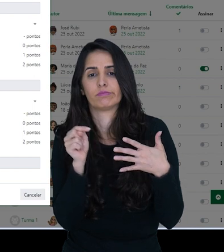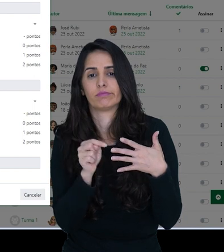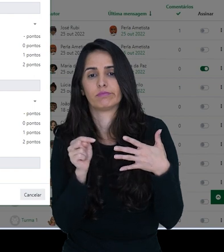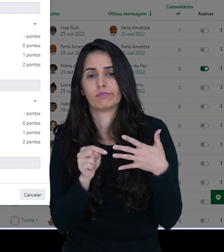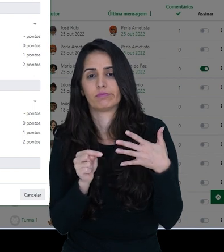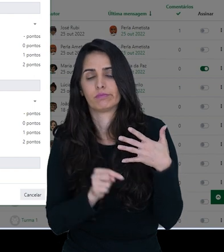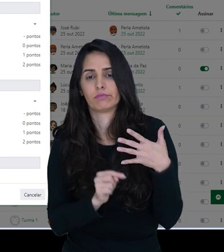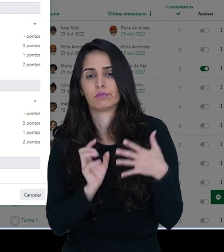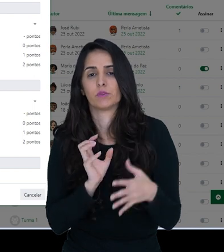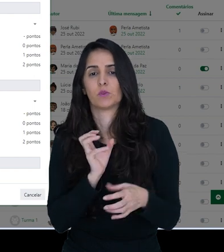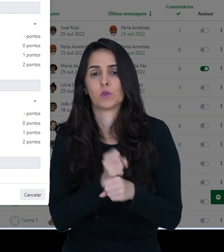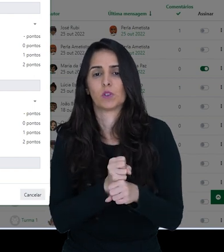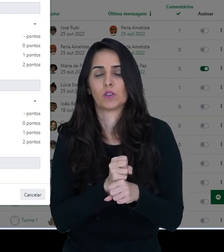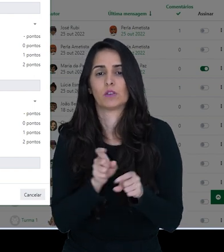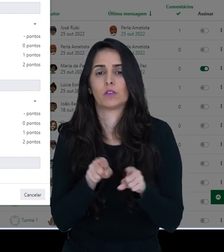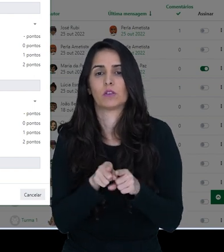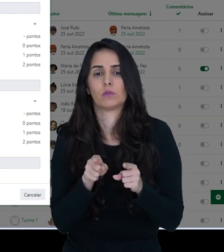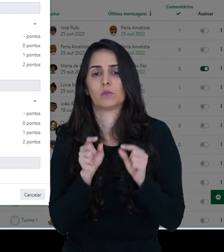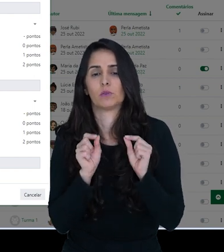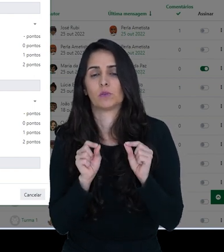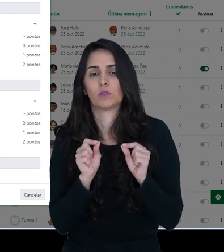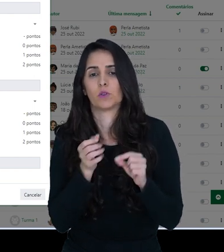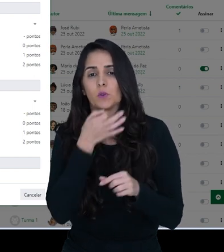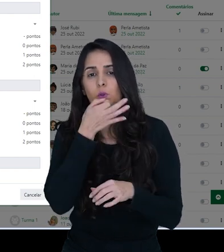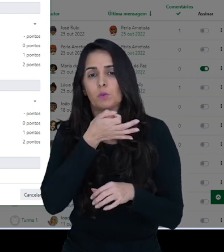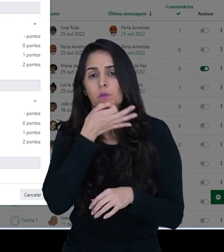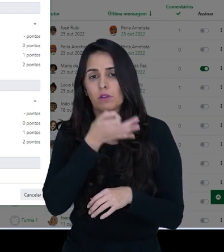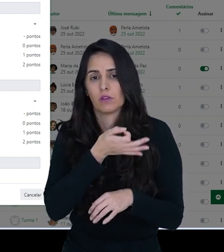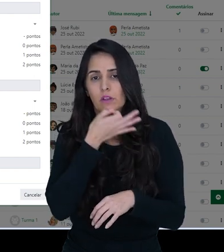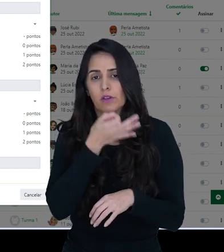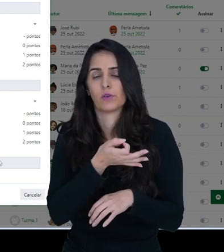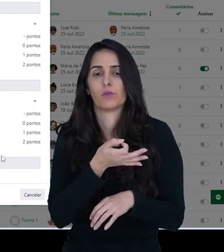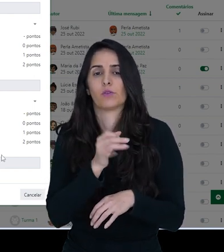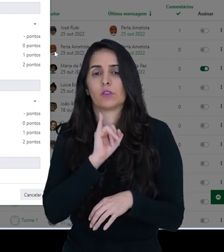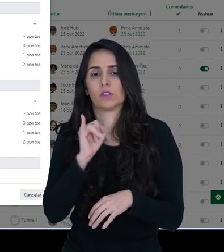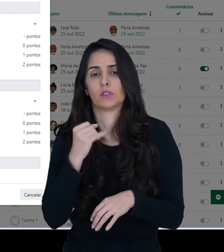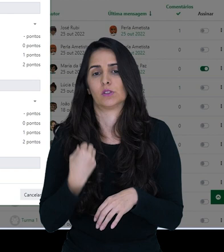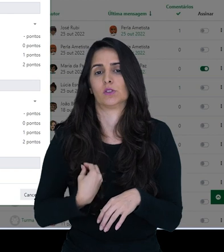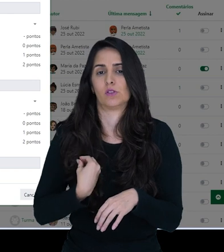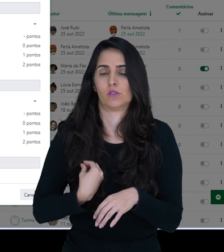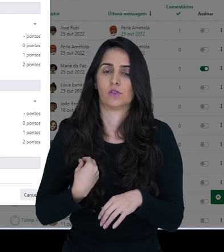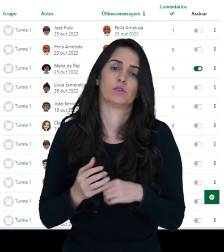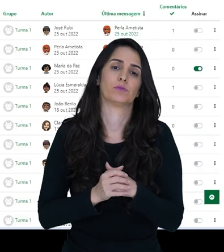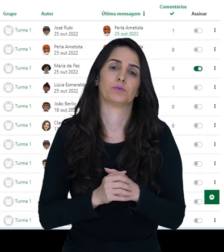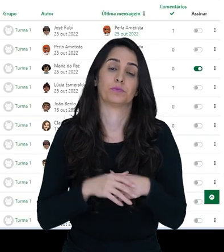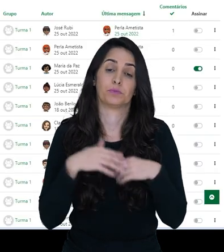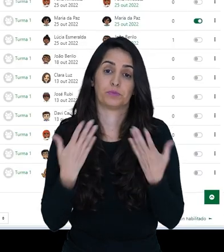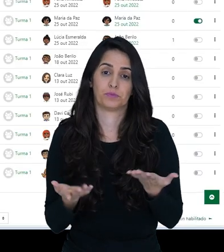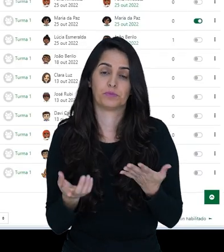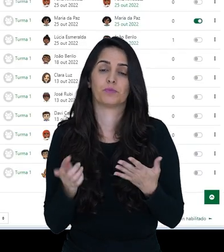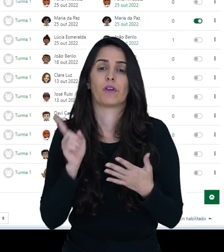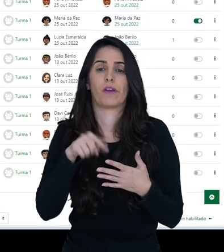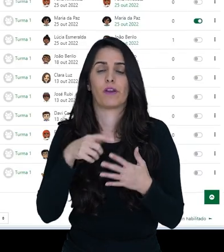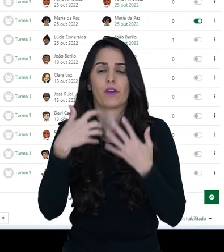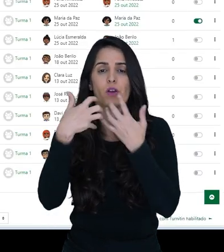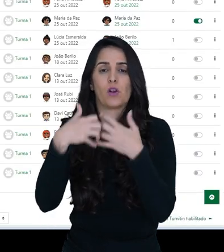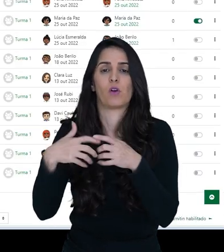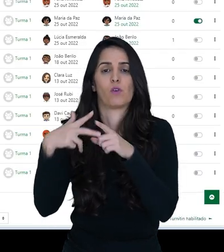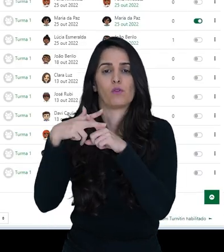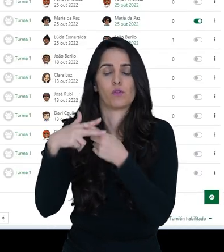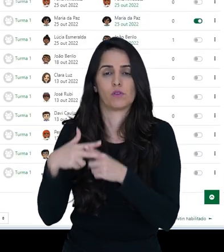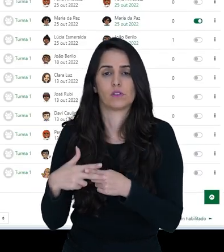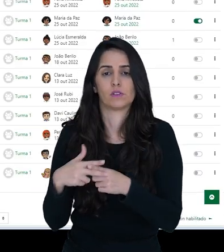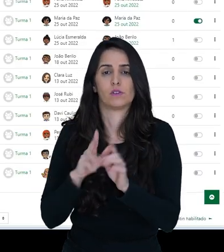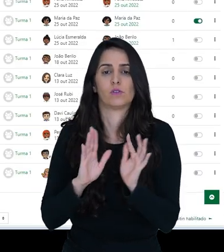cada critério, a pontuação obtida e vai também ver os comentários se houver. Então essas